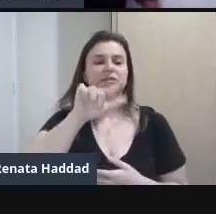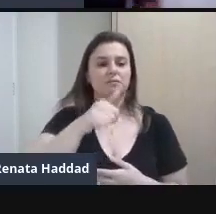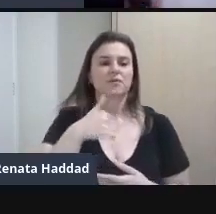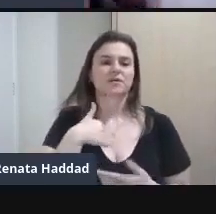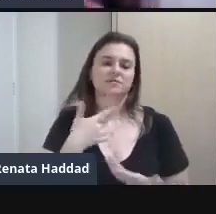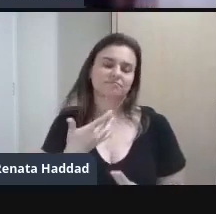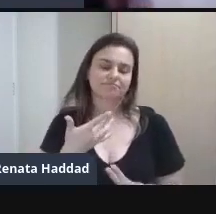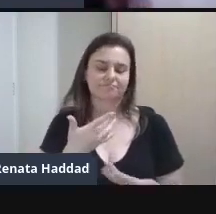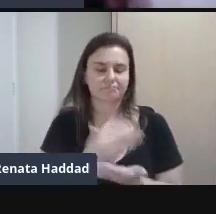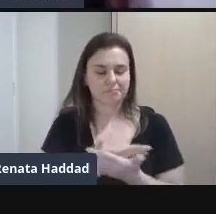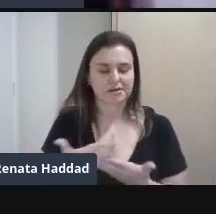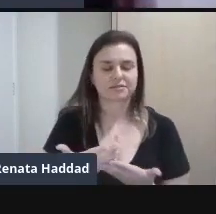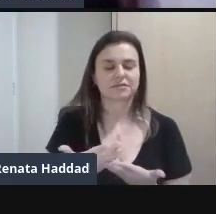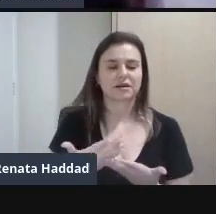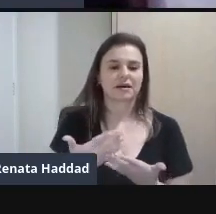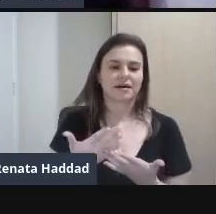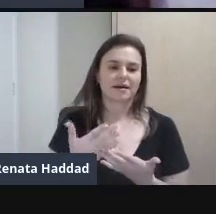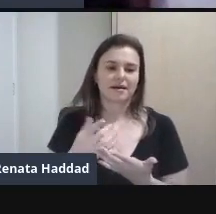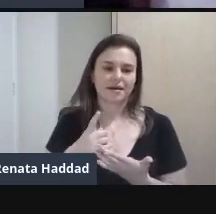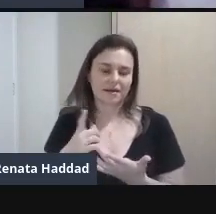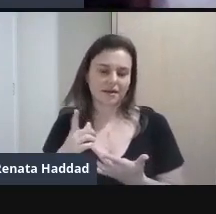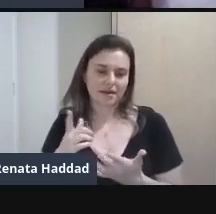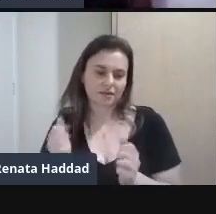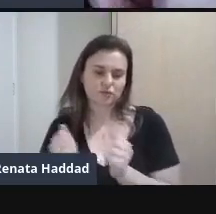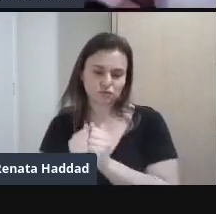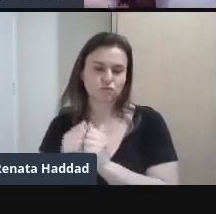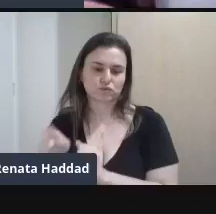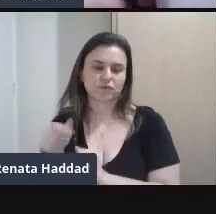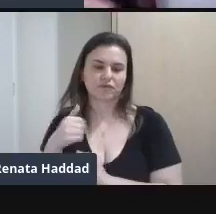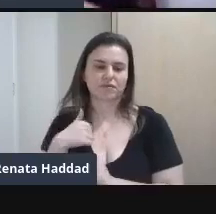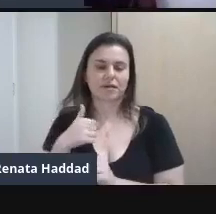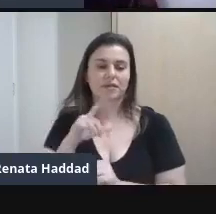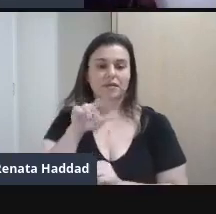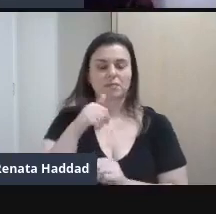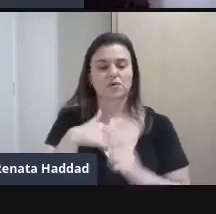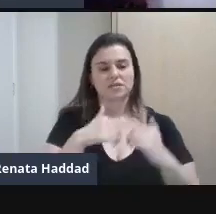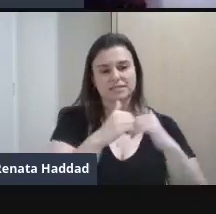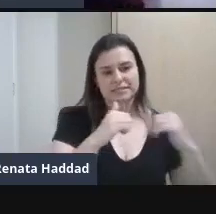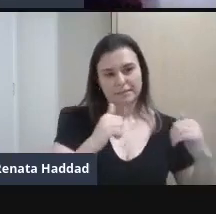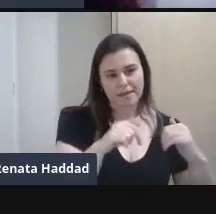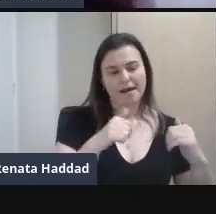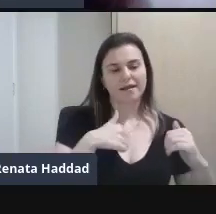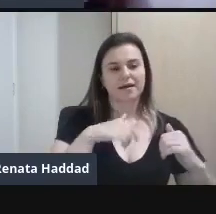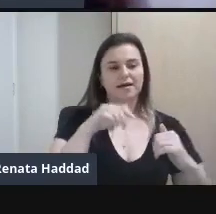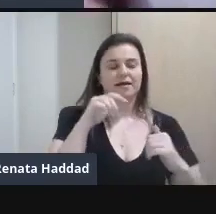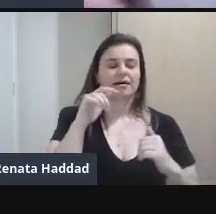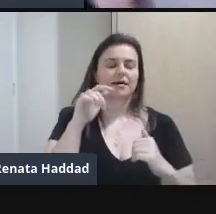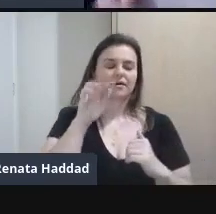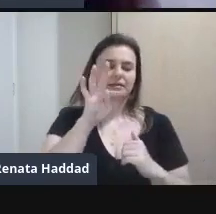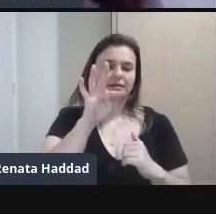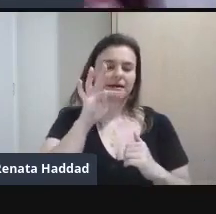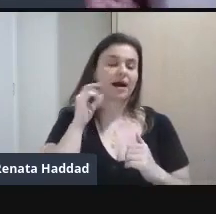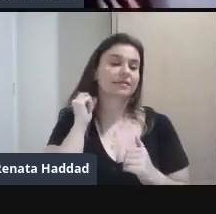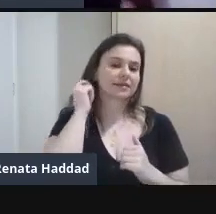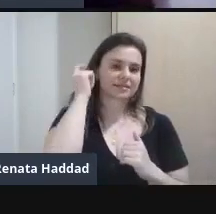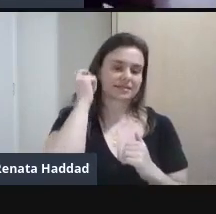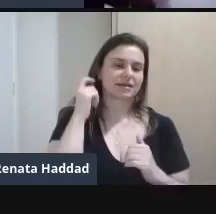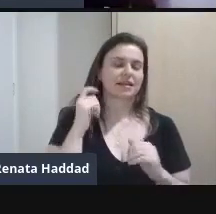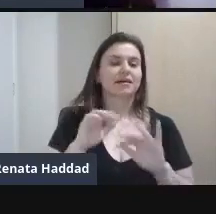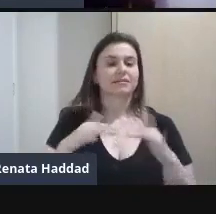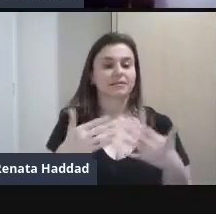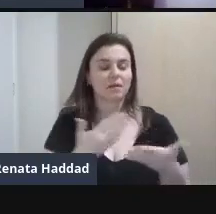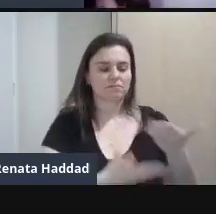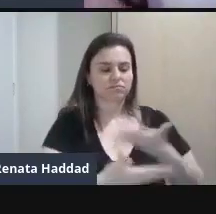de Andrade E a Tarsila Se separa de Osvaldo Porque a Tarsila Foi casada também Com Osvaldo Então essas relações Elas costumavam